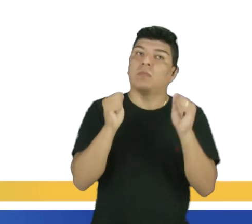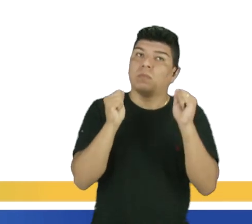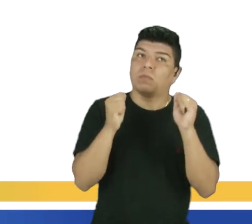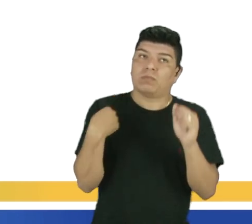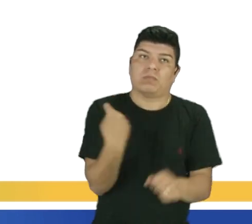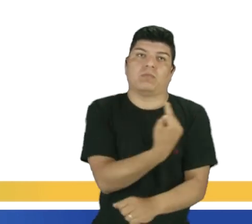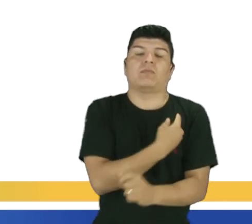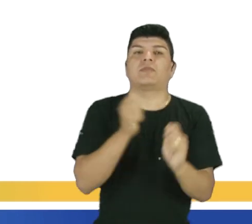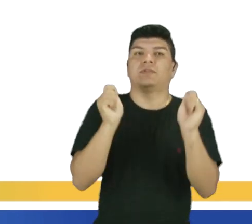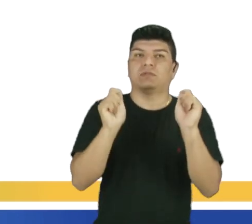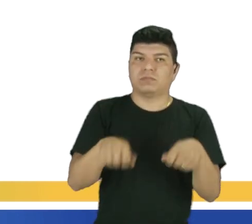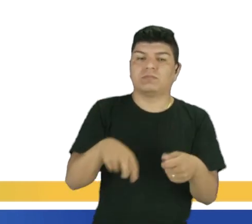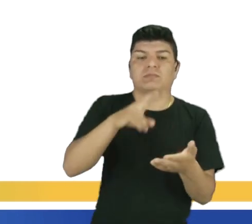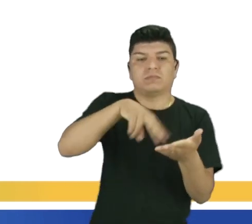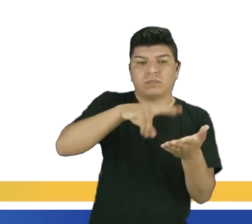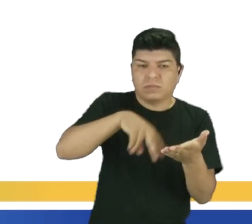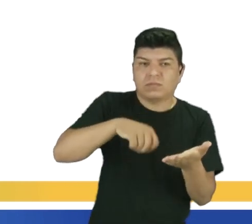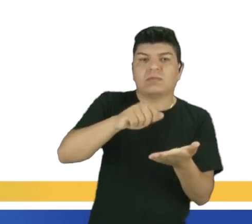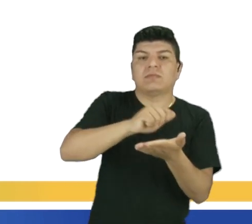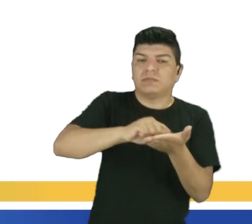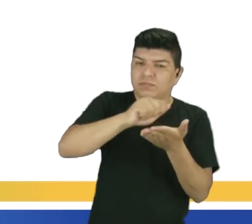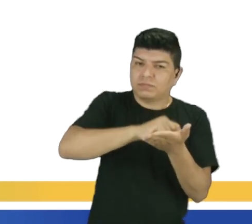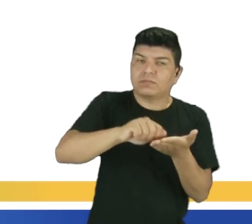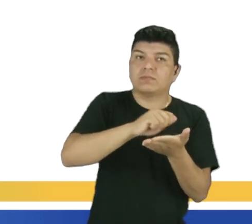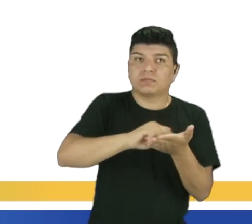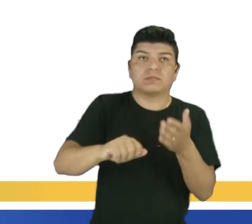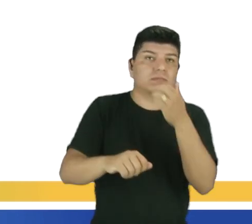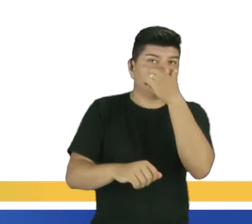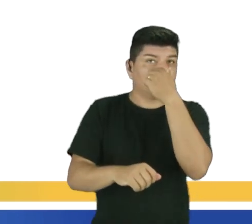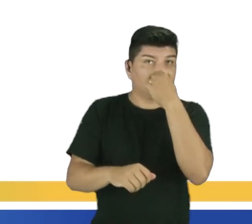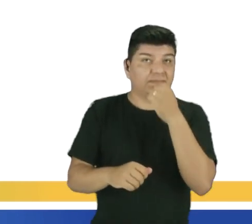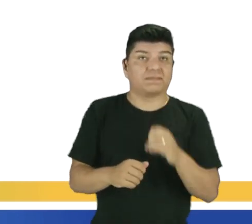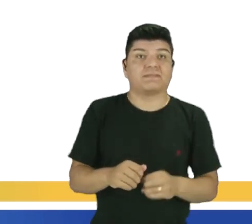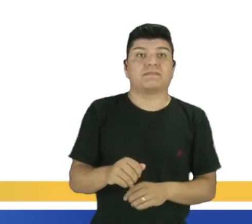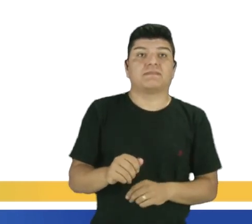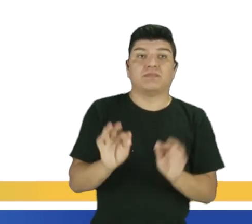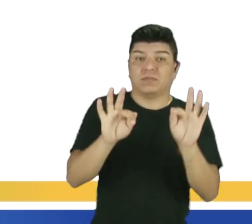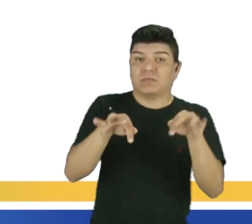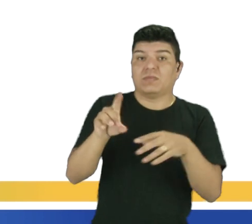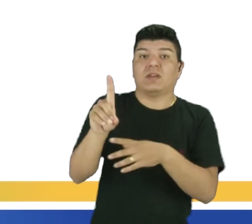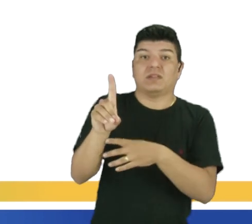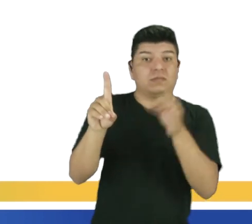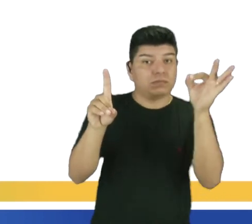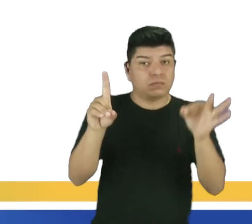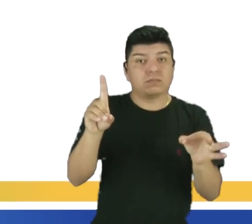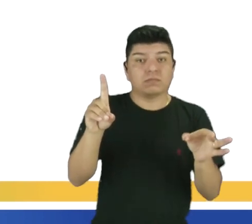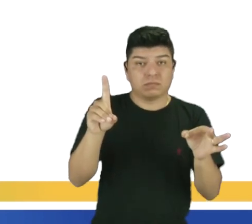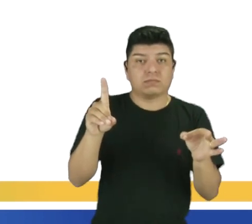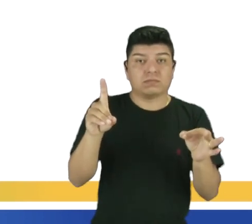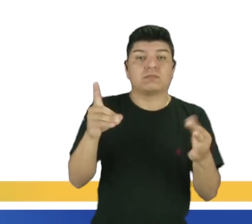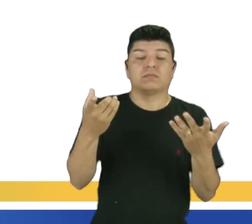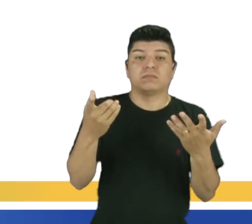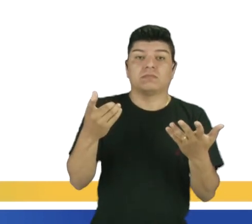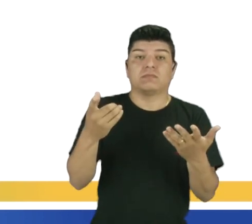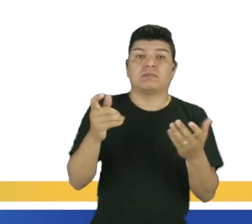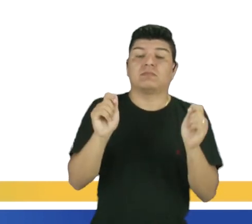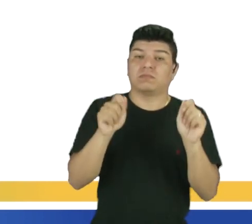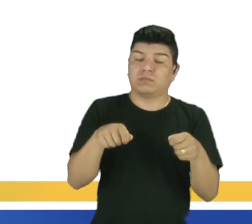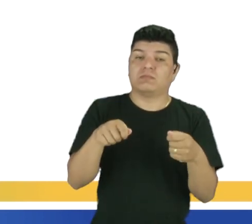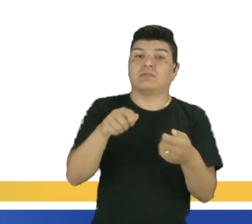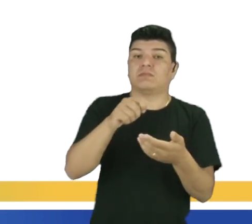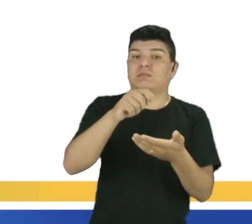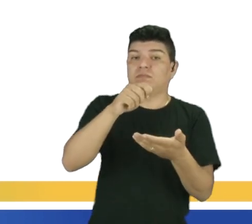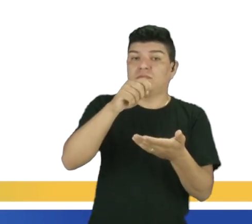read and write. Observe que lá no final já tinha até a resposta. Both and, não podemos ler e escrever. Então,